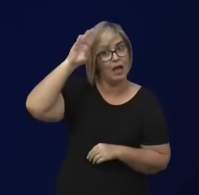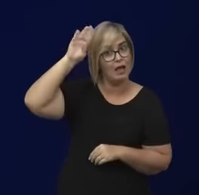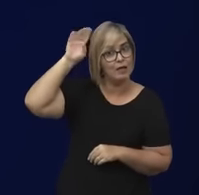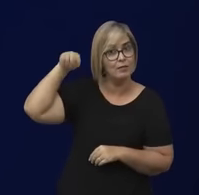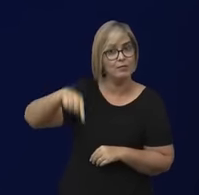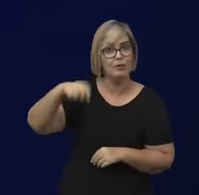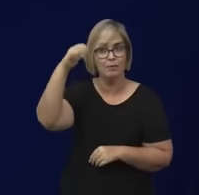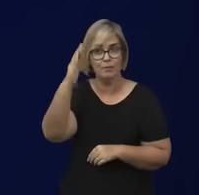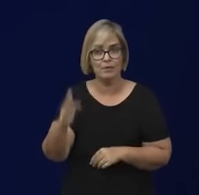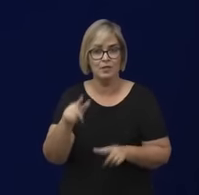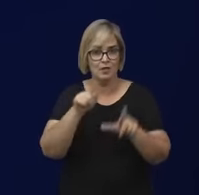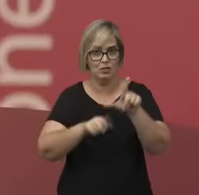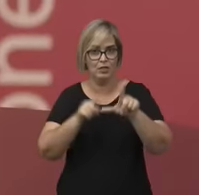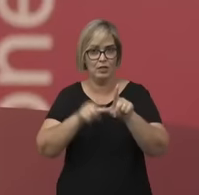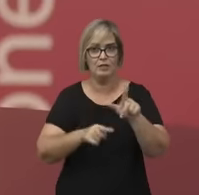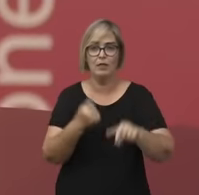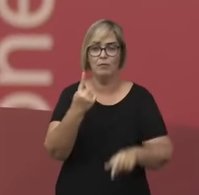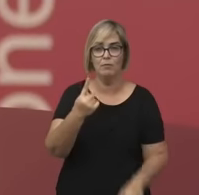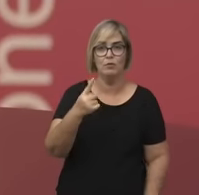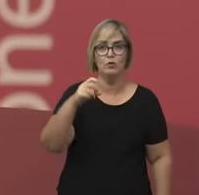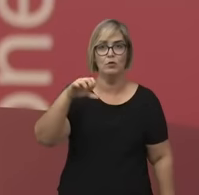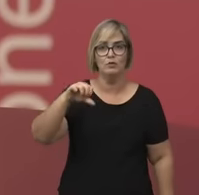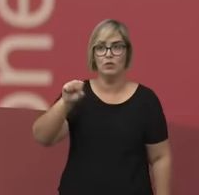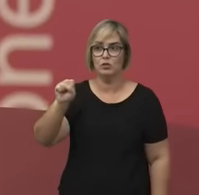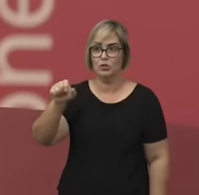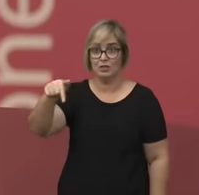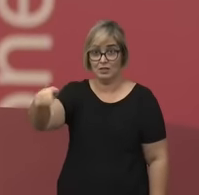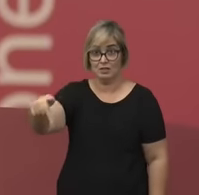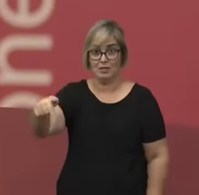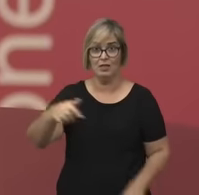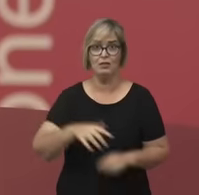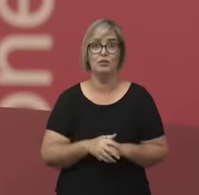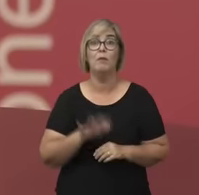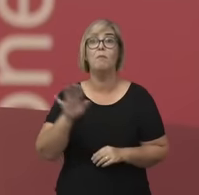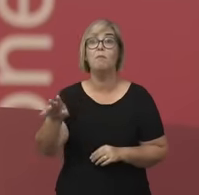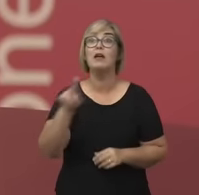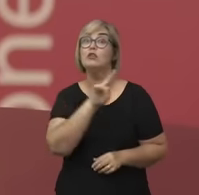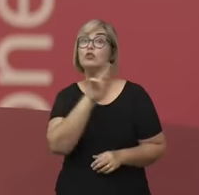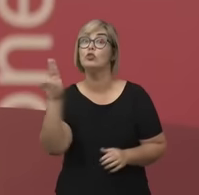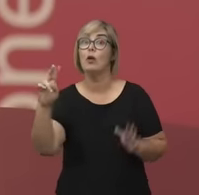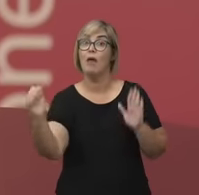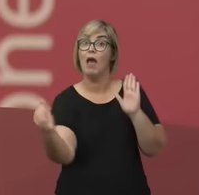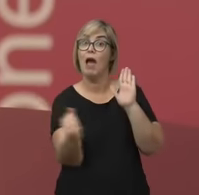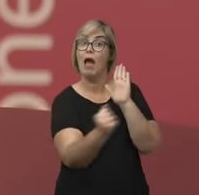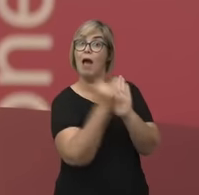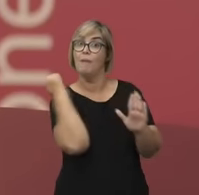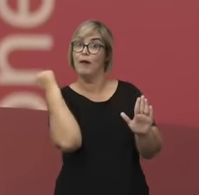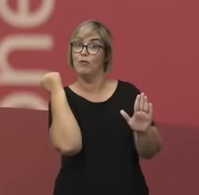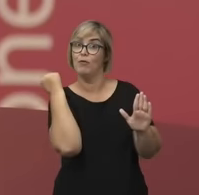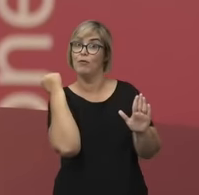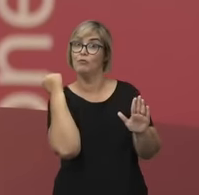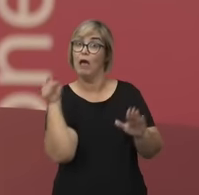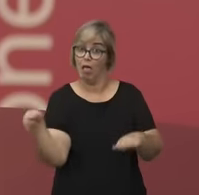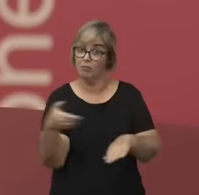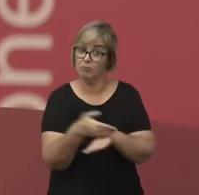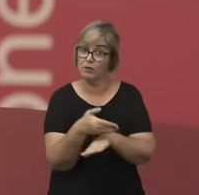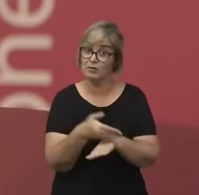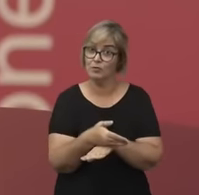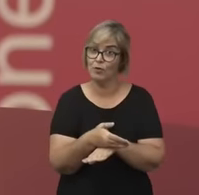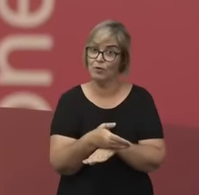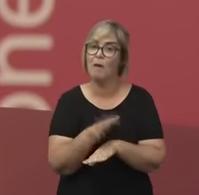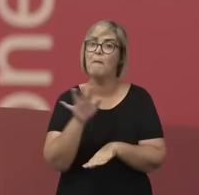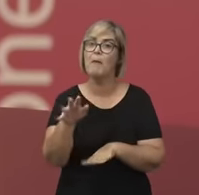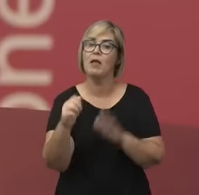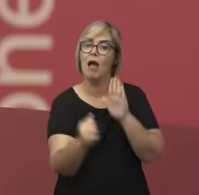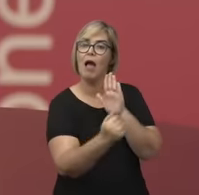1897, mas o nome dela foi apagado da lista dos fundadores e quem tomou posse foi seu marido, porque